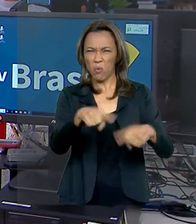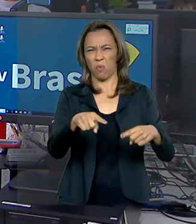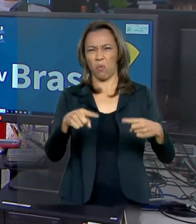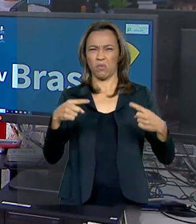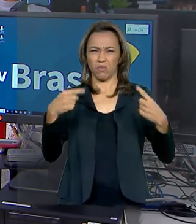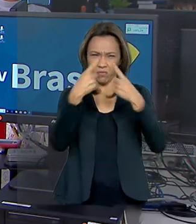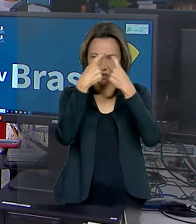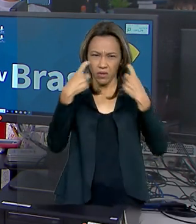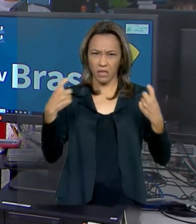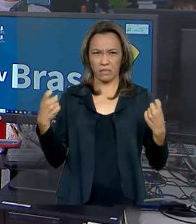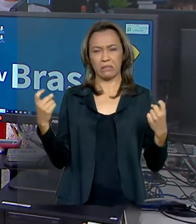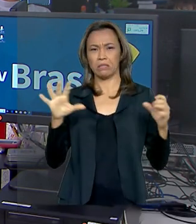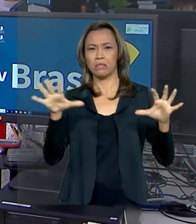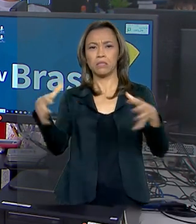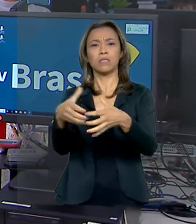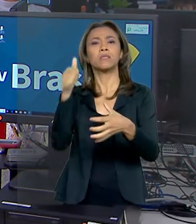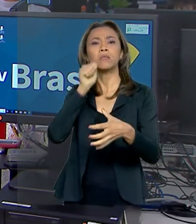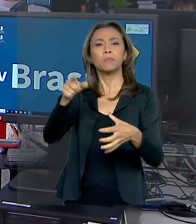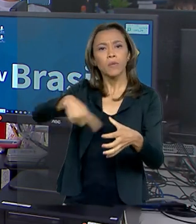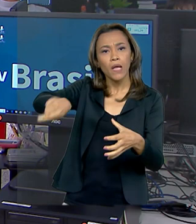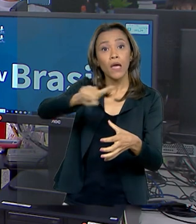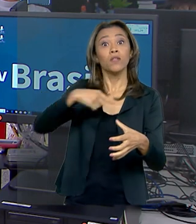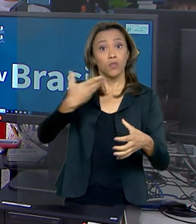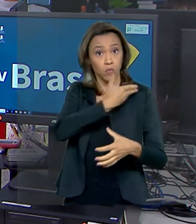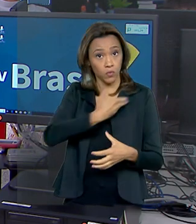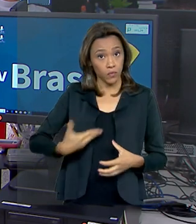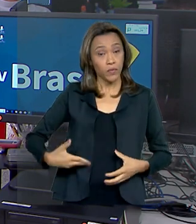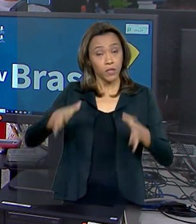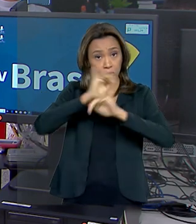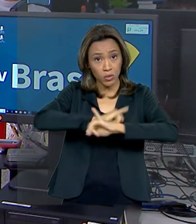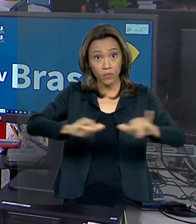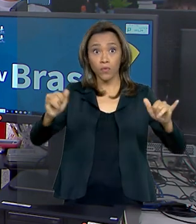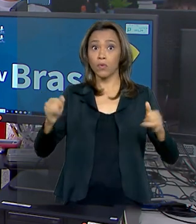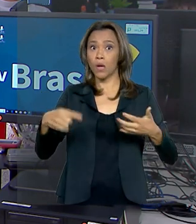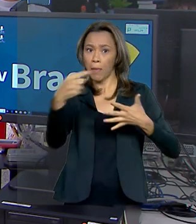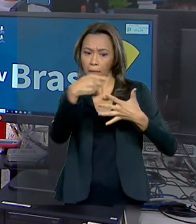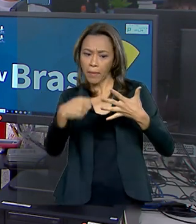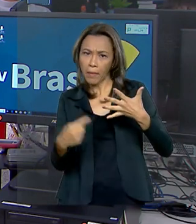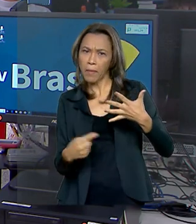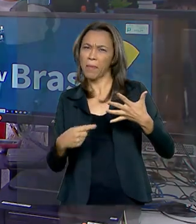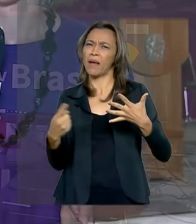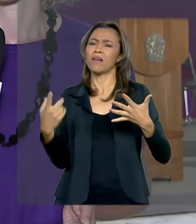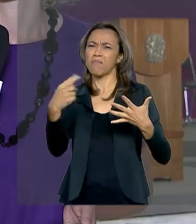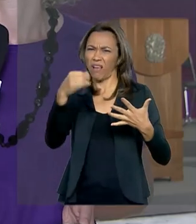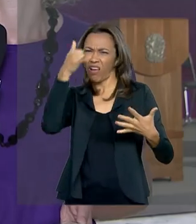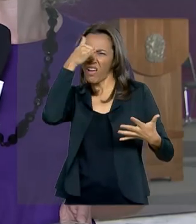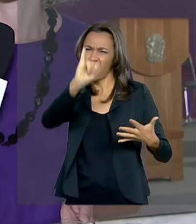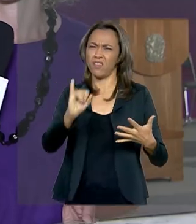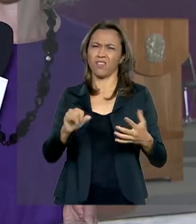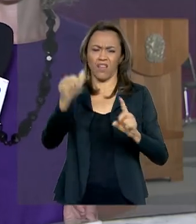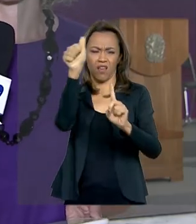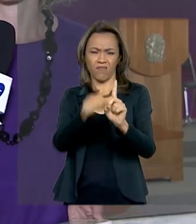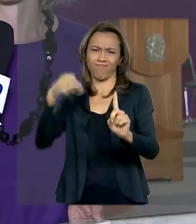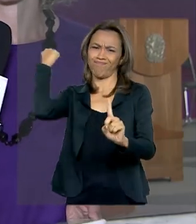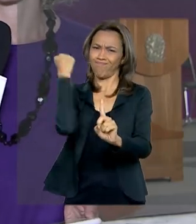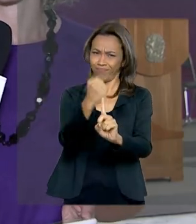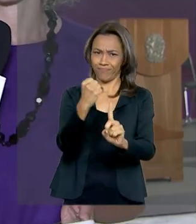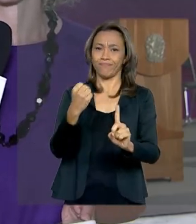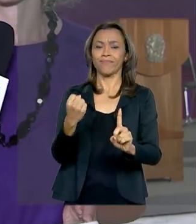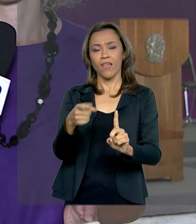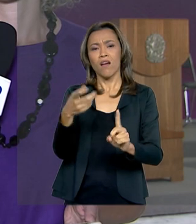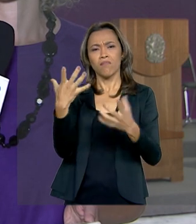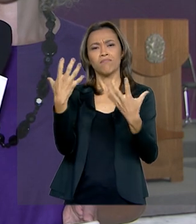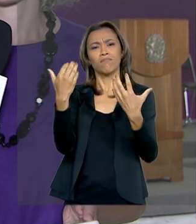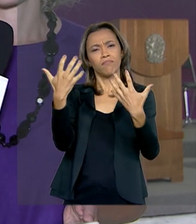mulheres e o governo lança uma campanha com novas ações de combate ao feminicídio. Nós vamos saber as informações então com a repórter